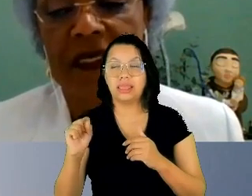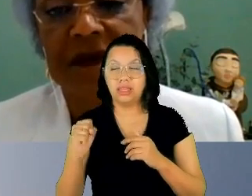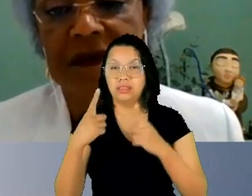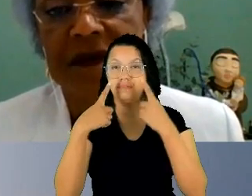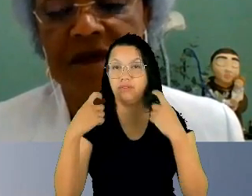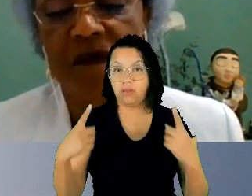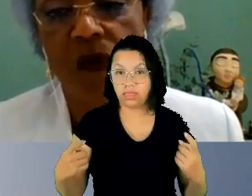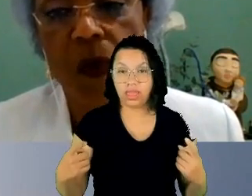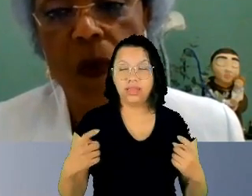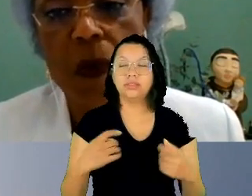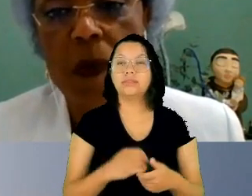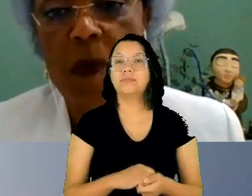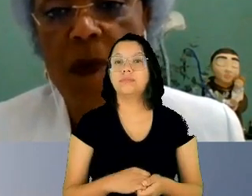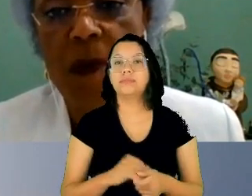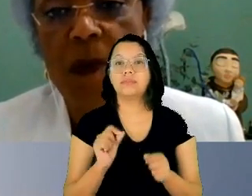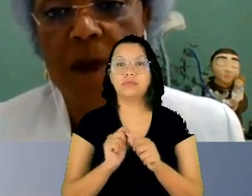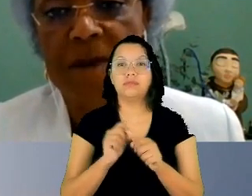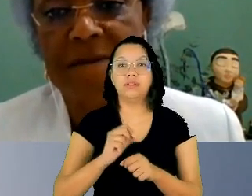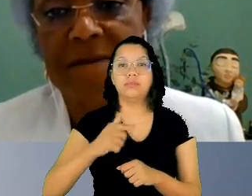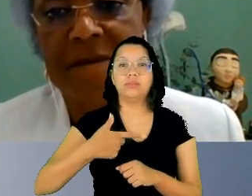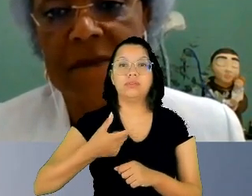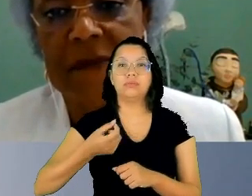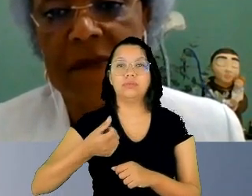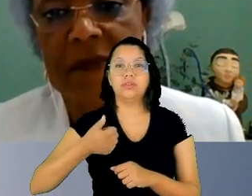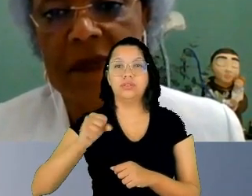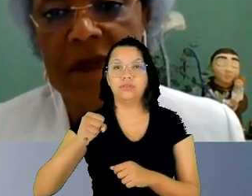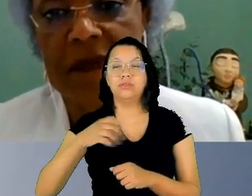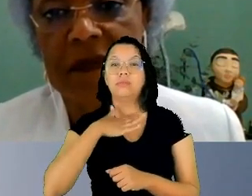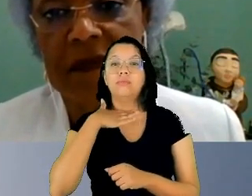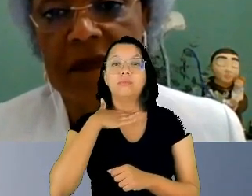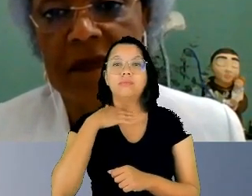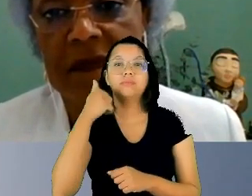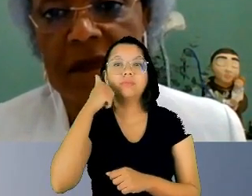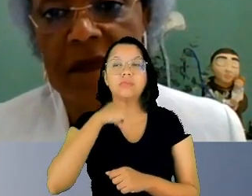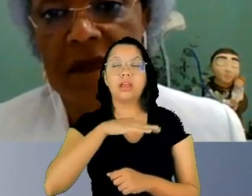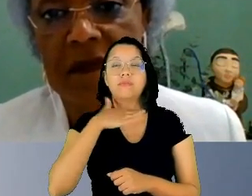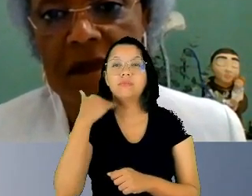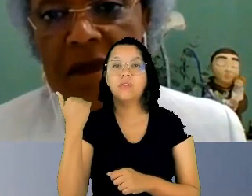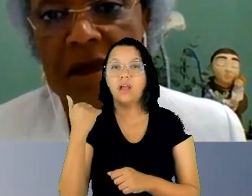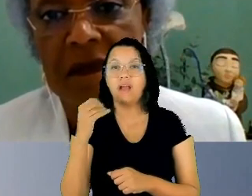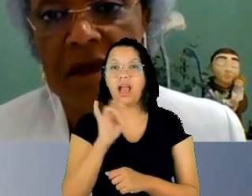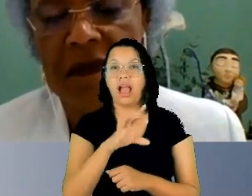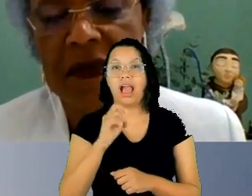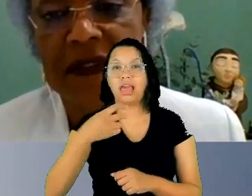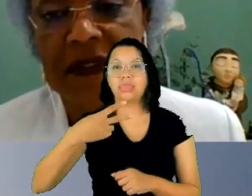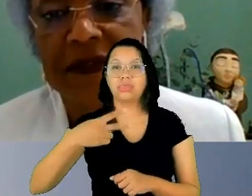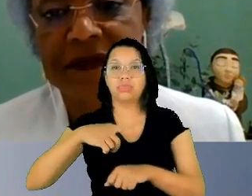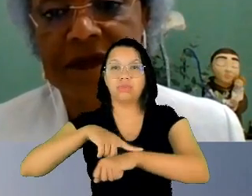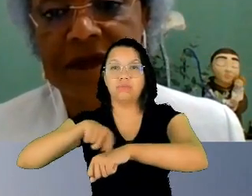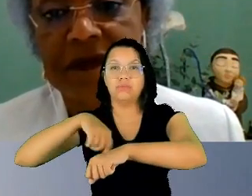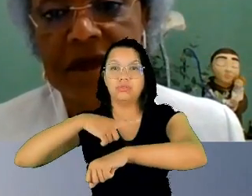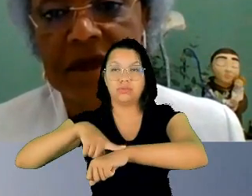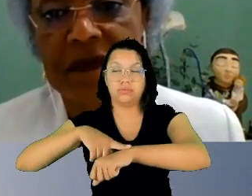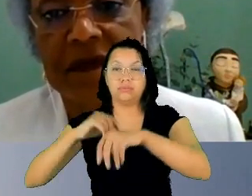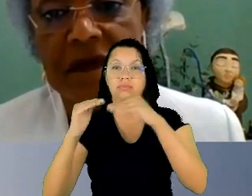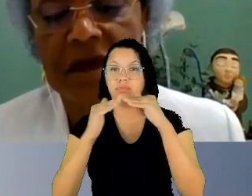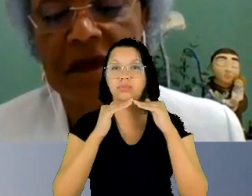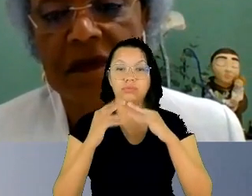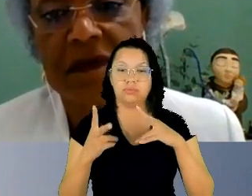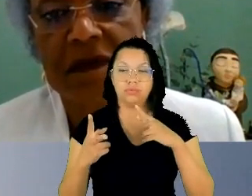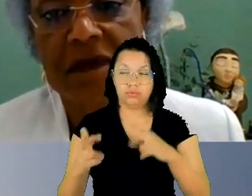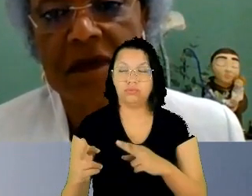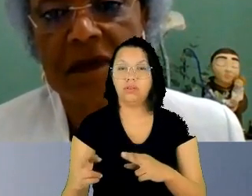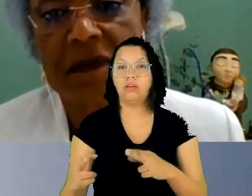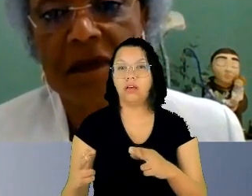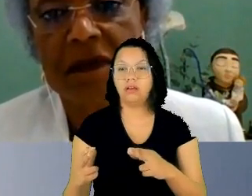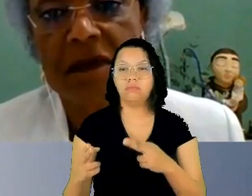uma mulher foi assassinada no Brasil a cada duas horas segundo esse mesmo levantamento entre 2008 e 2018 enquanto a